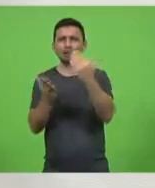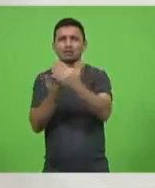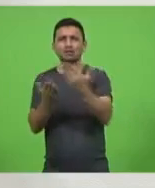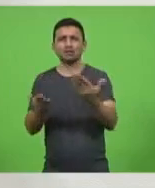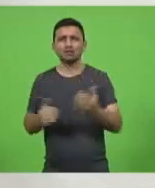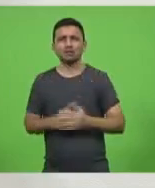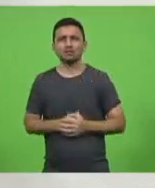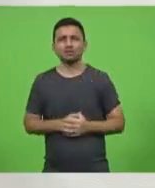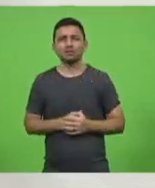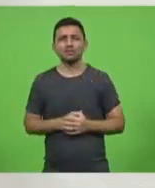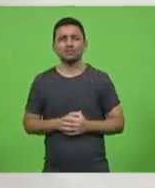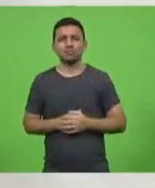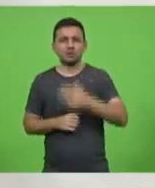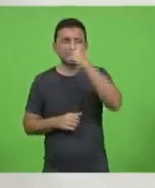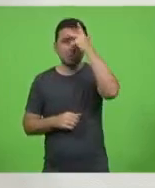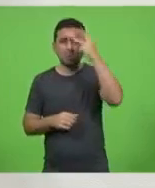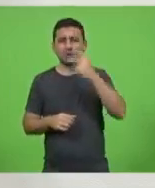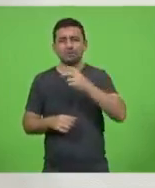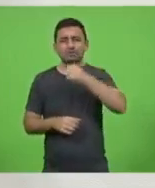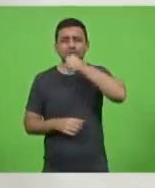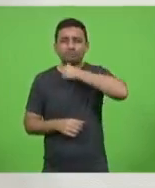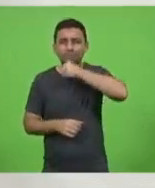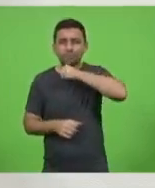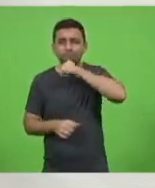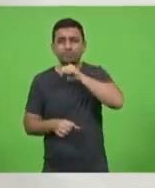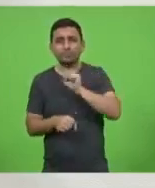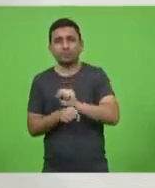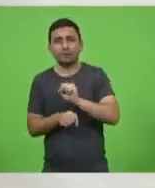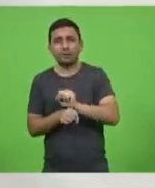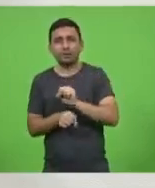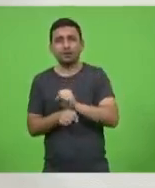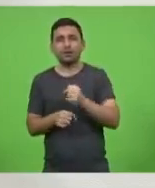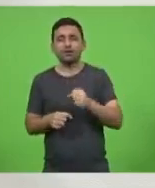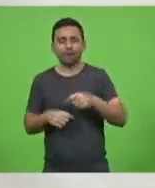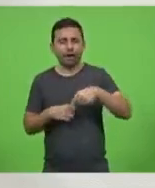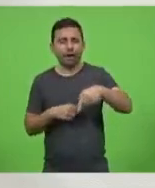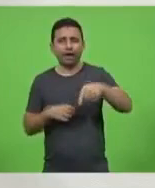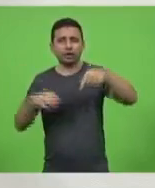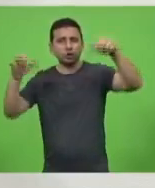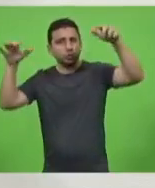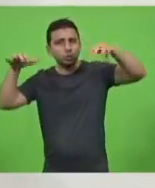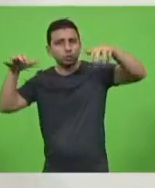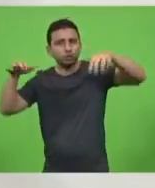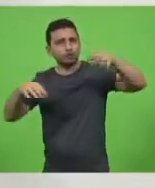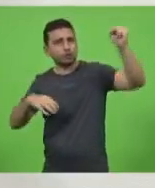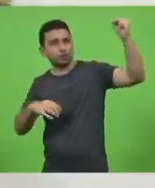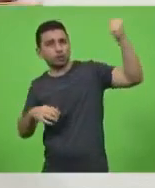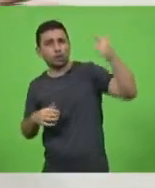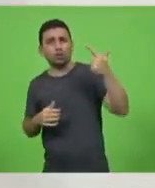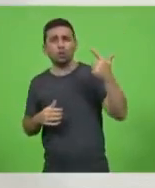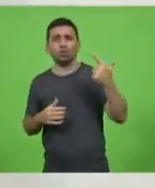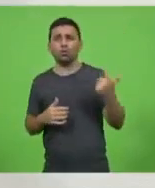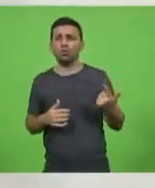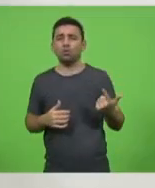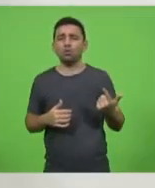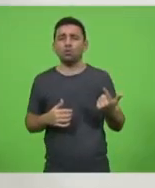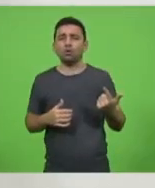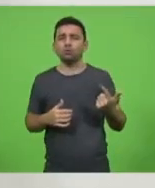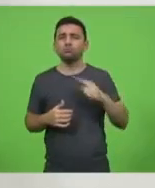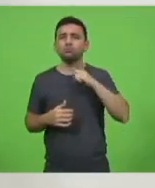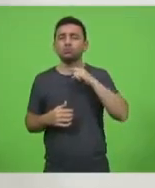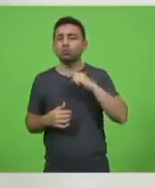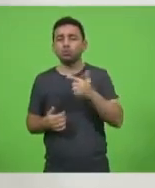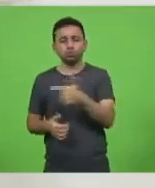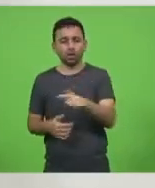de pessoas idosas frequentando a chuva, o sol e não se toma nenhuma